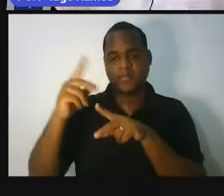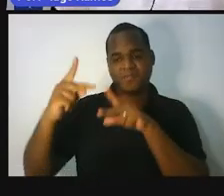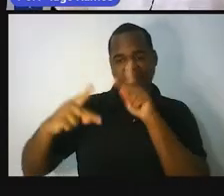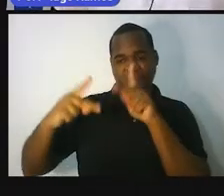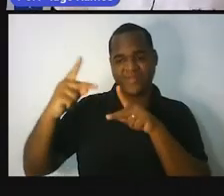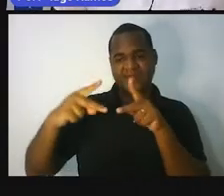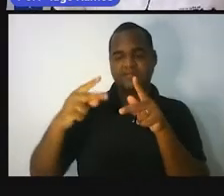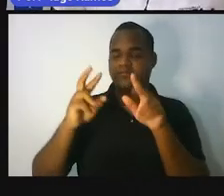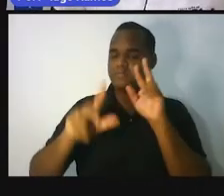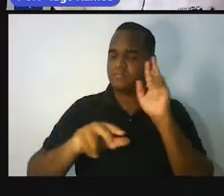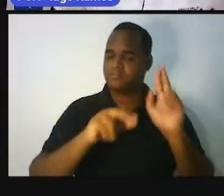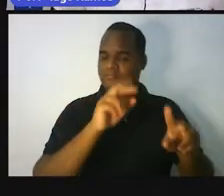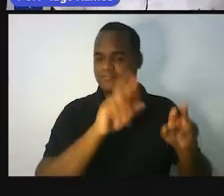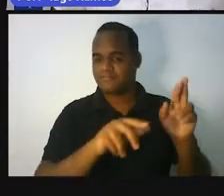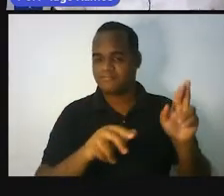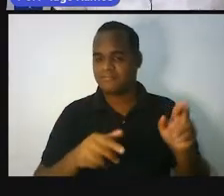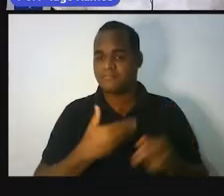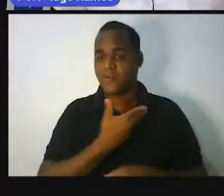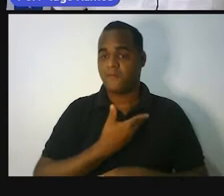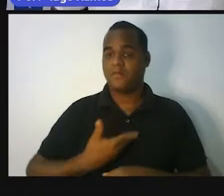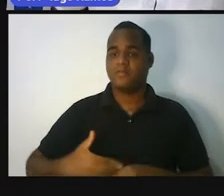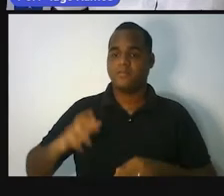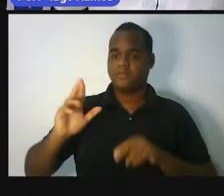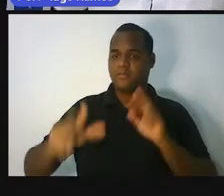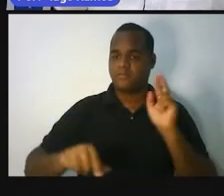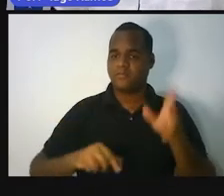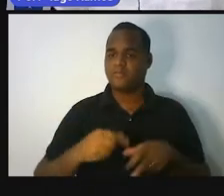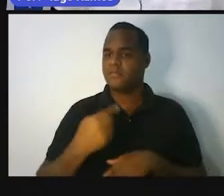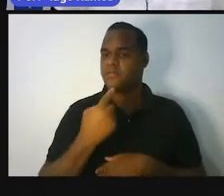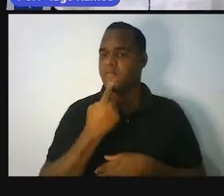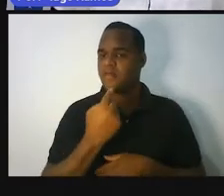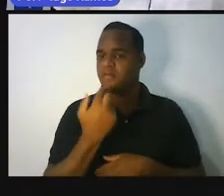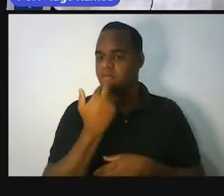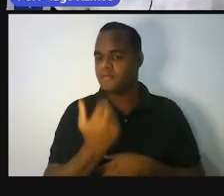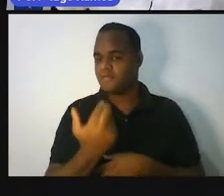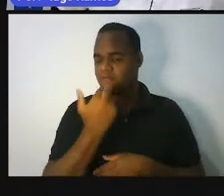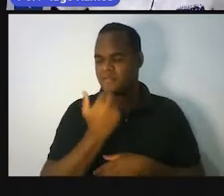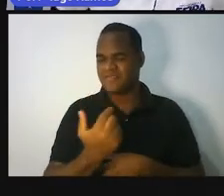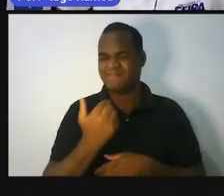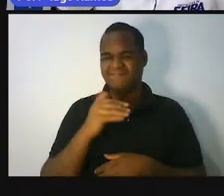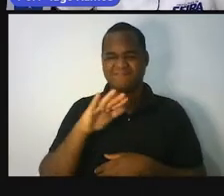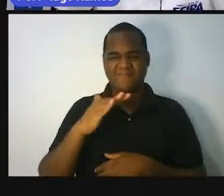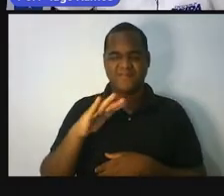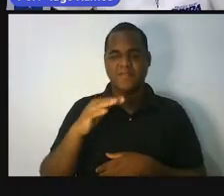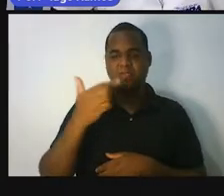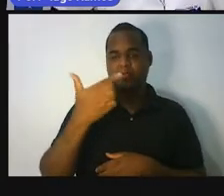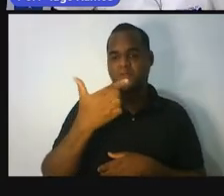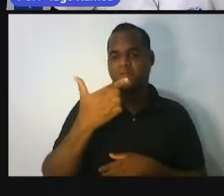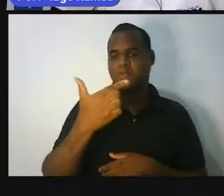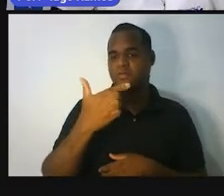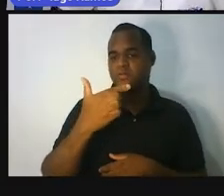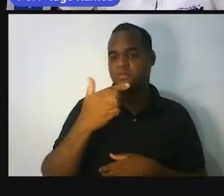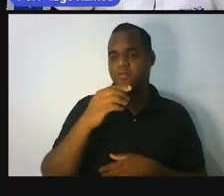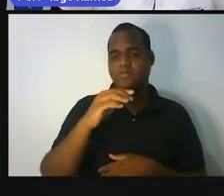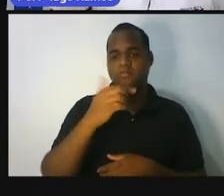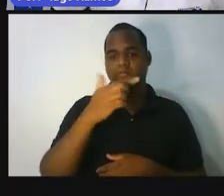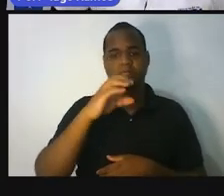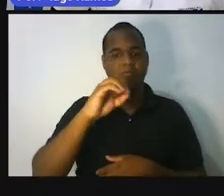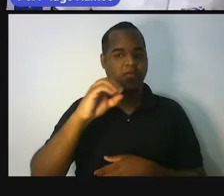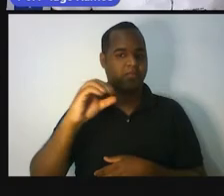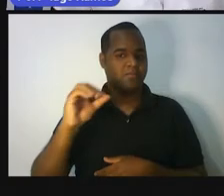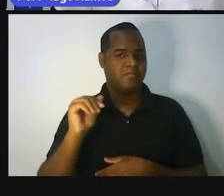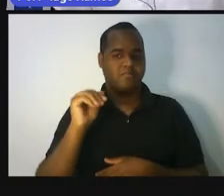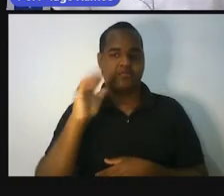diferentes. Lá são falados, são faladas em torno de 200 dialetos diferentes,